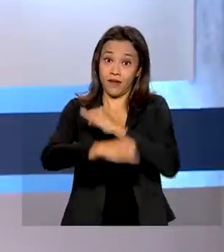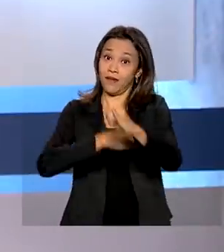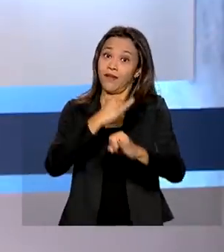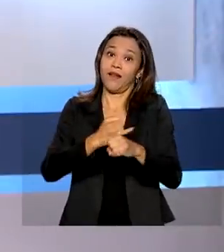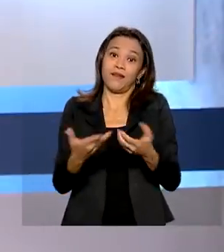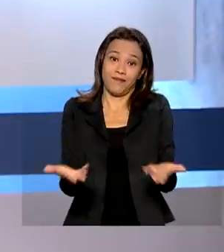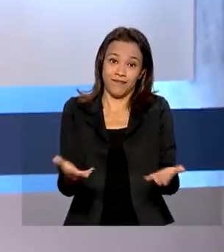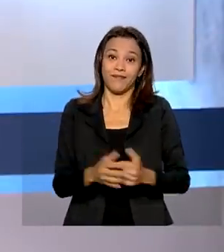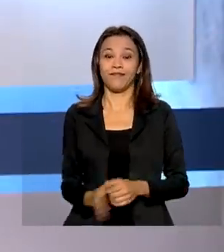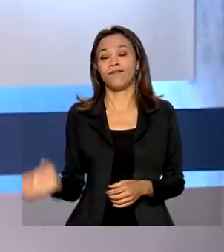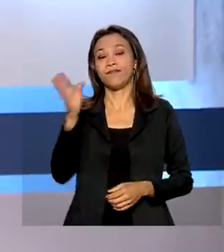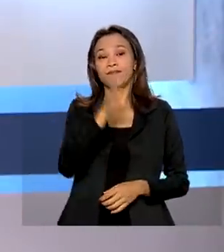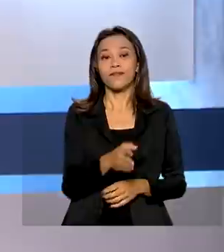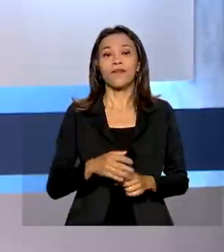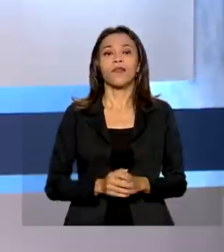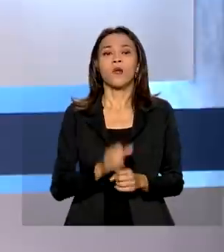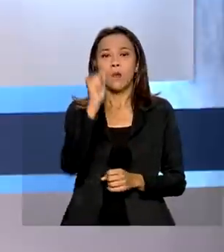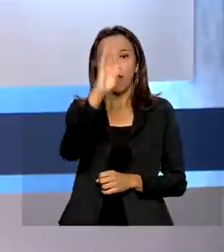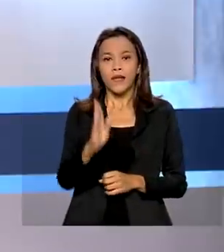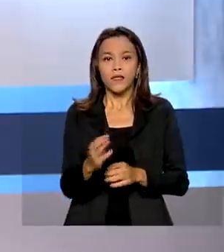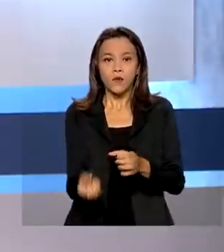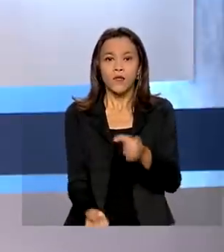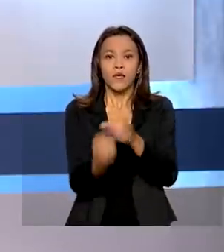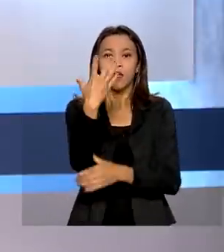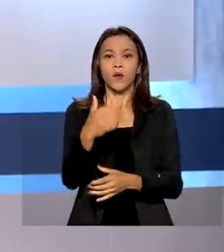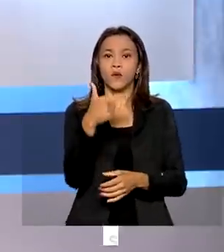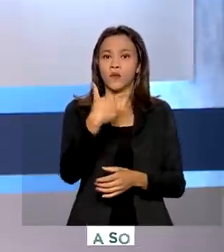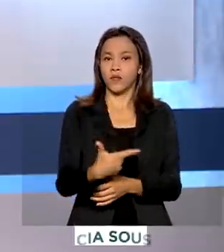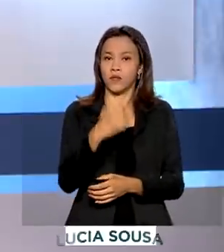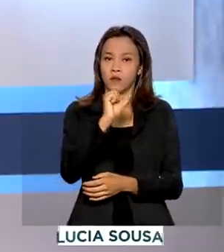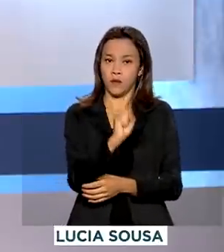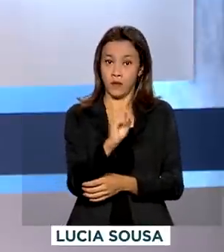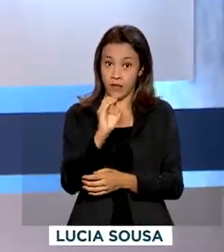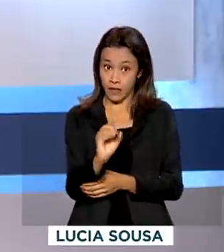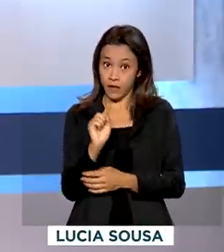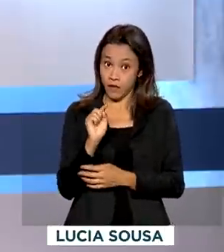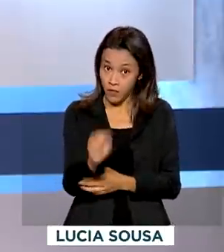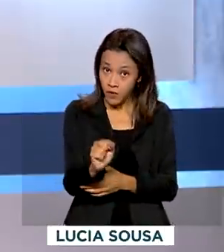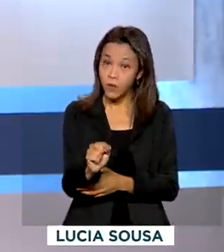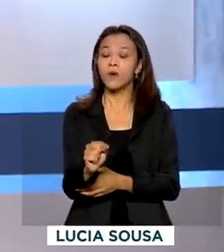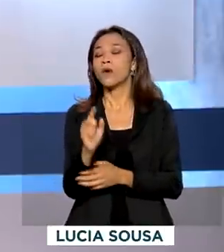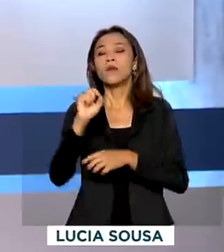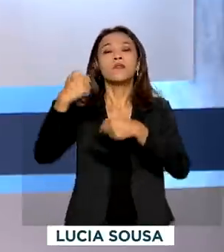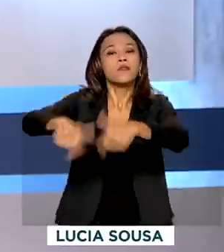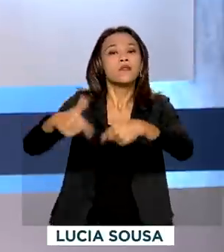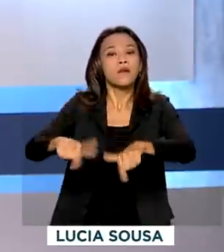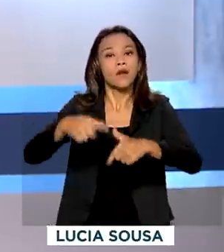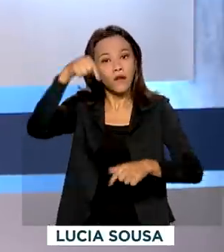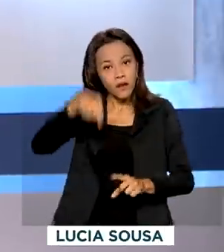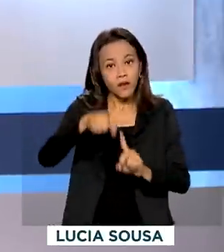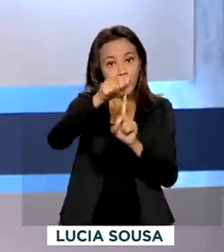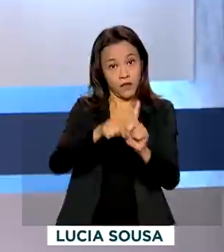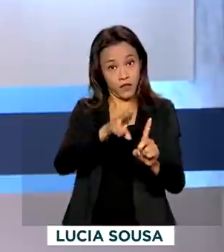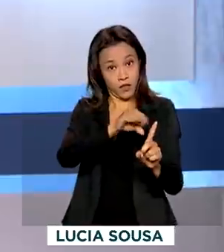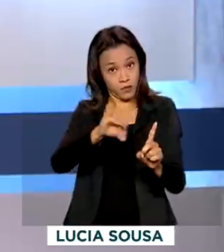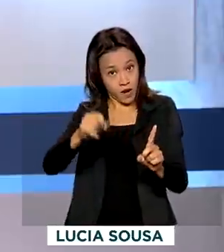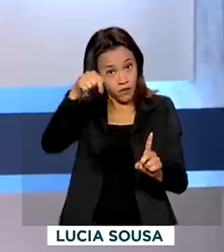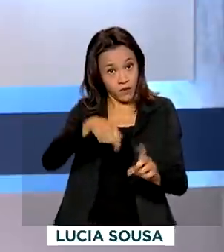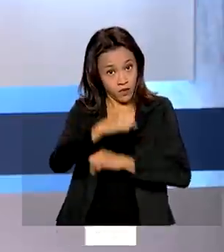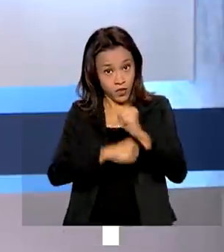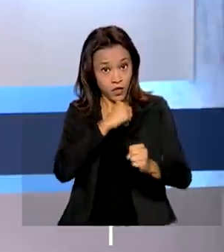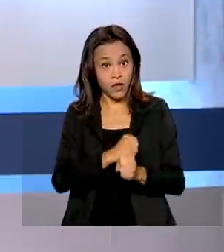O Brasil gerou 280 mil empregos com carteira assinada em maio deste ano. Já os cinco primeiros meses de